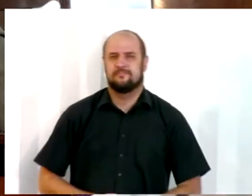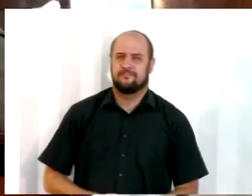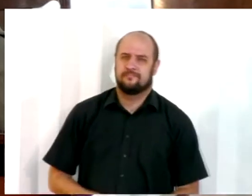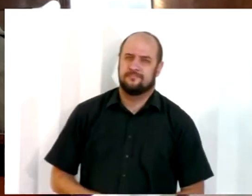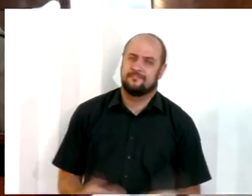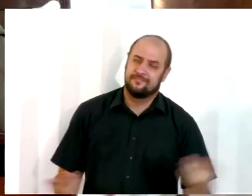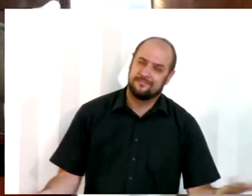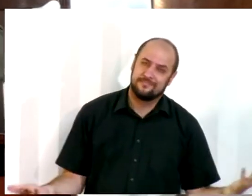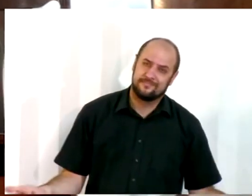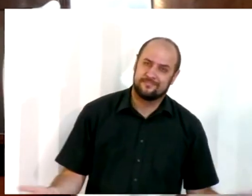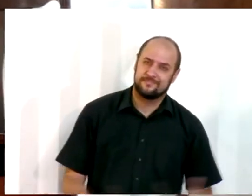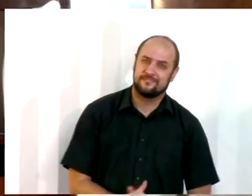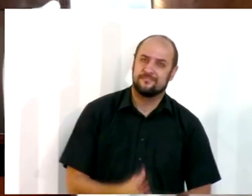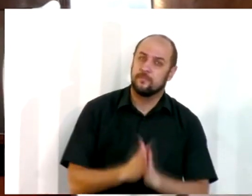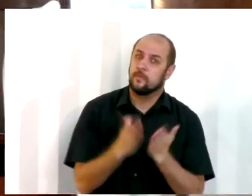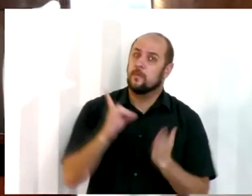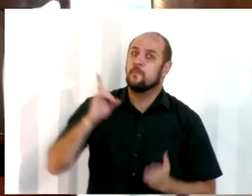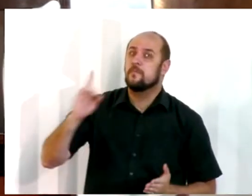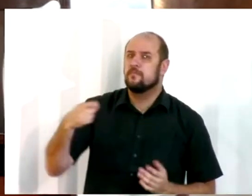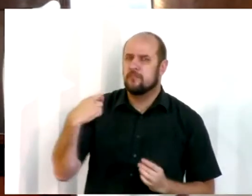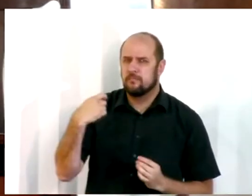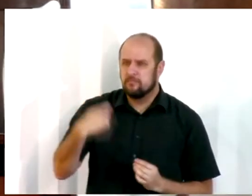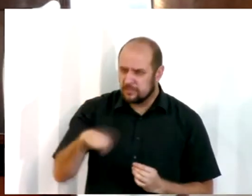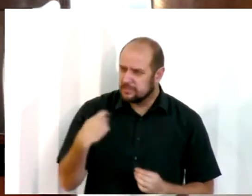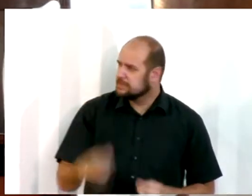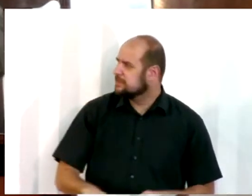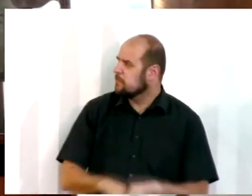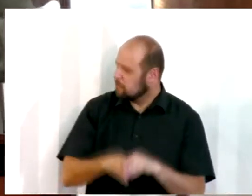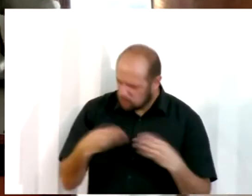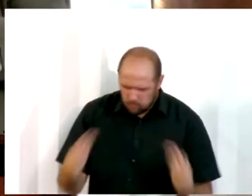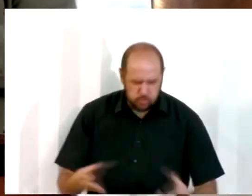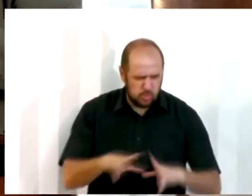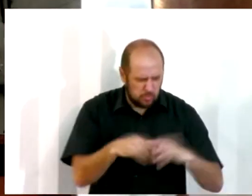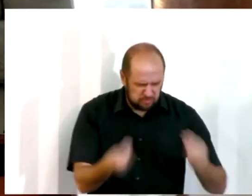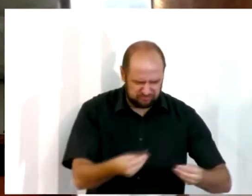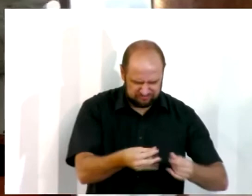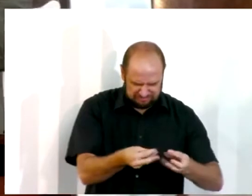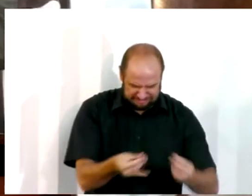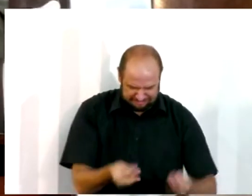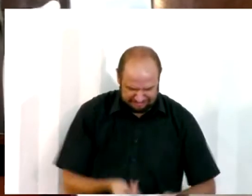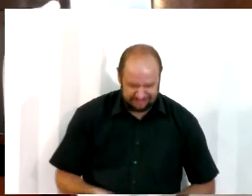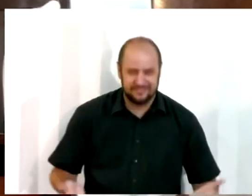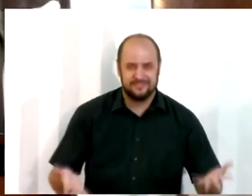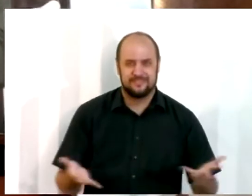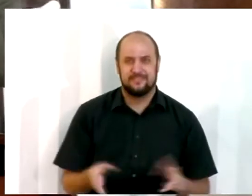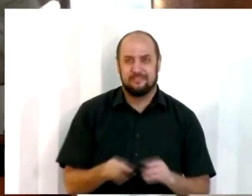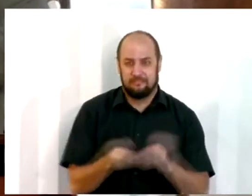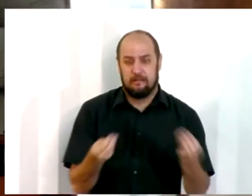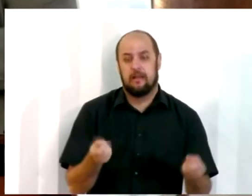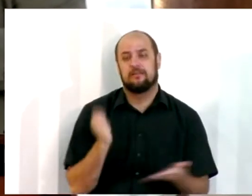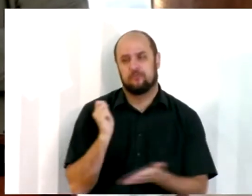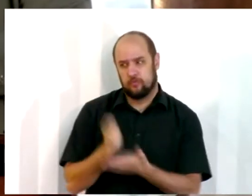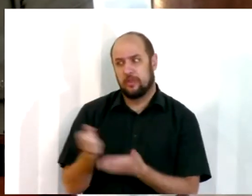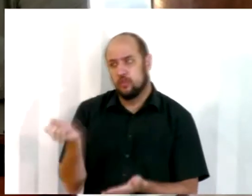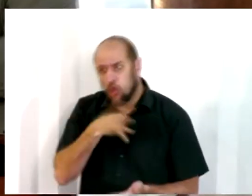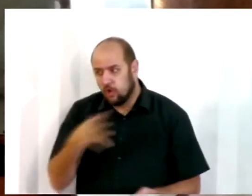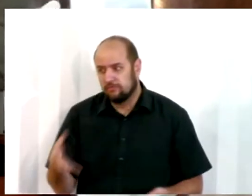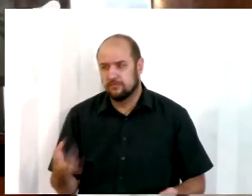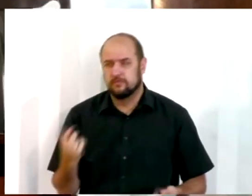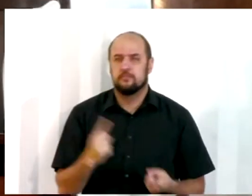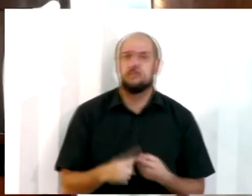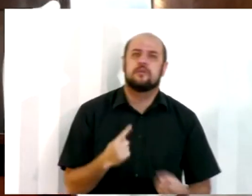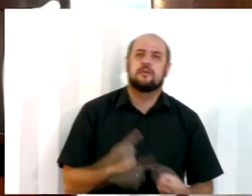meus irmãos, sua Bíblia talvez ela tenha que ficar assim surrada, sabe, a capa gasta, e você chega, é, estou precisando comprar outra Bíblia, mas por quê?